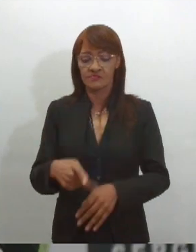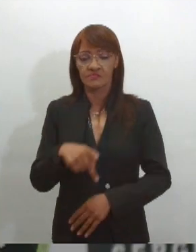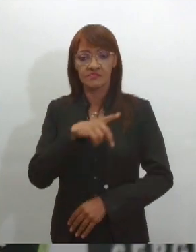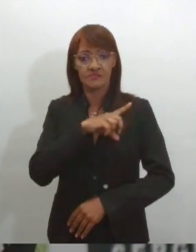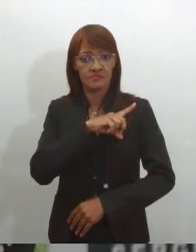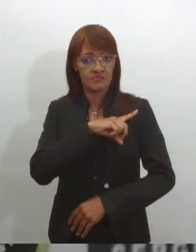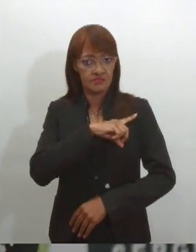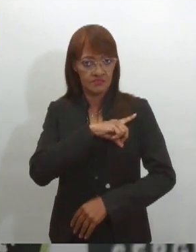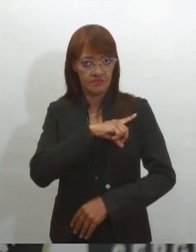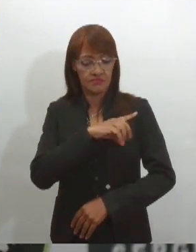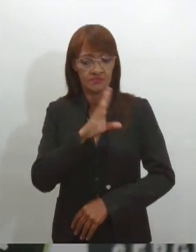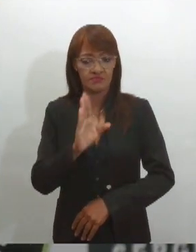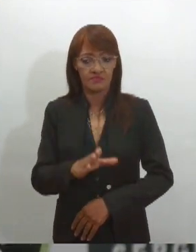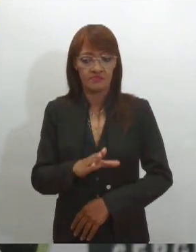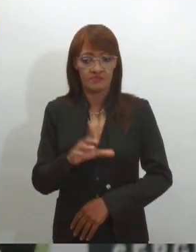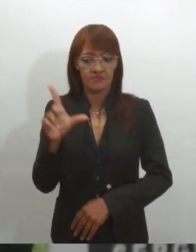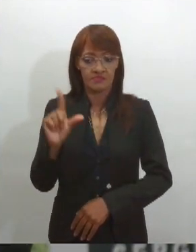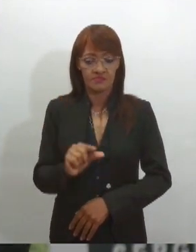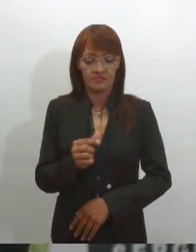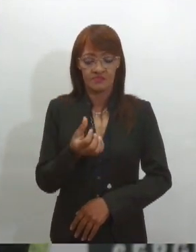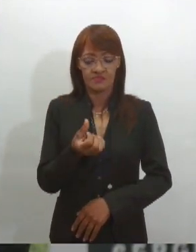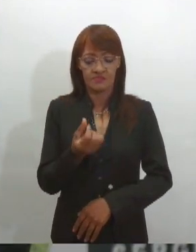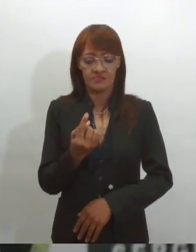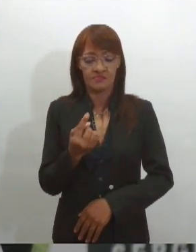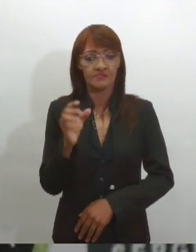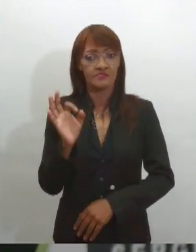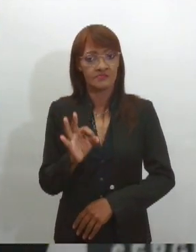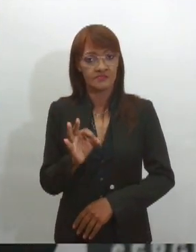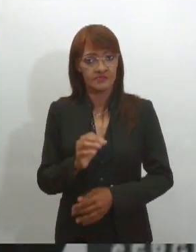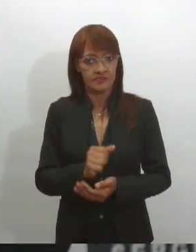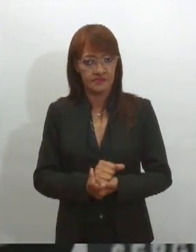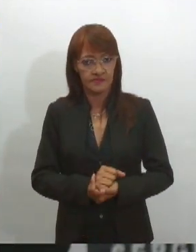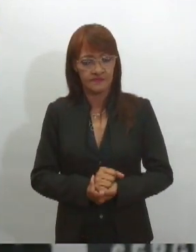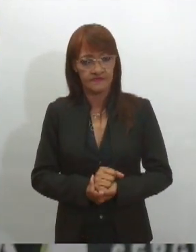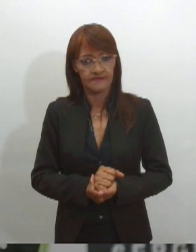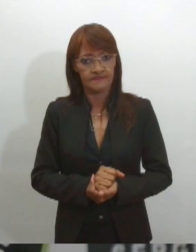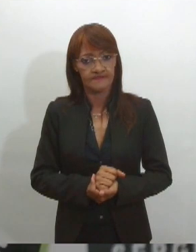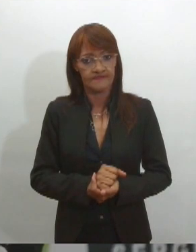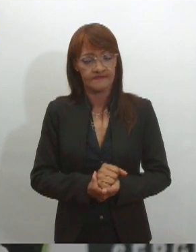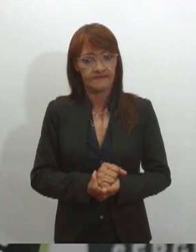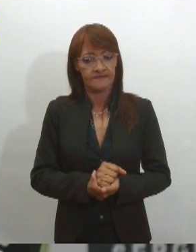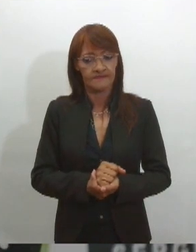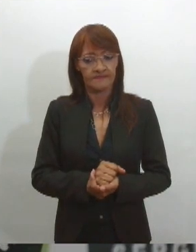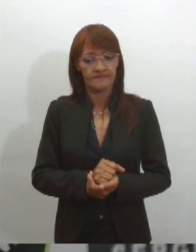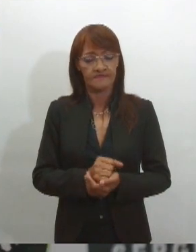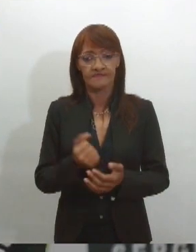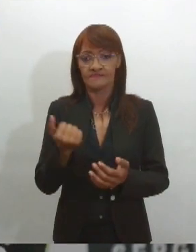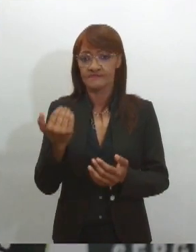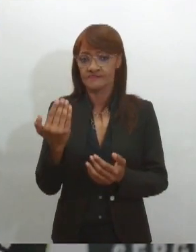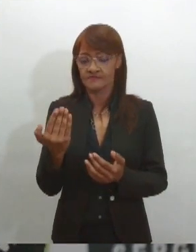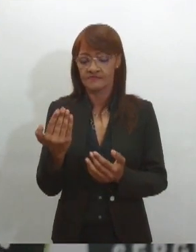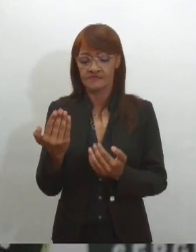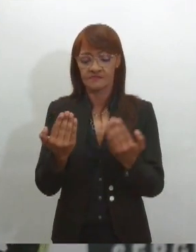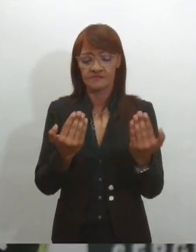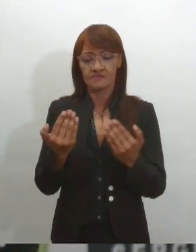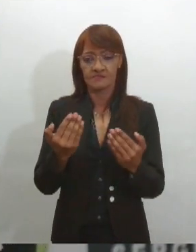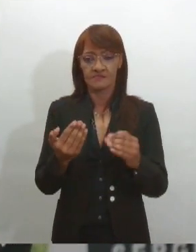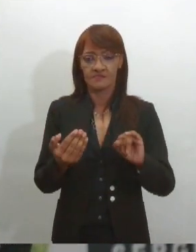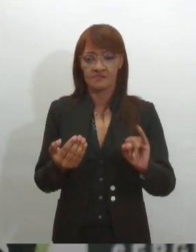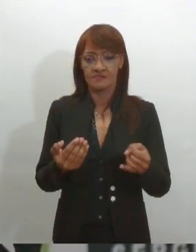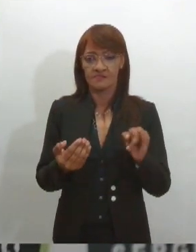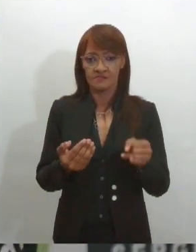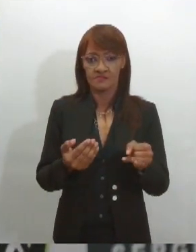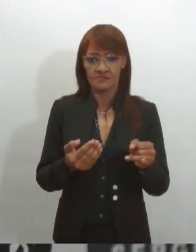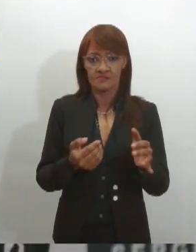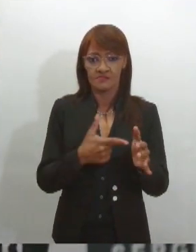61%. Comparando janeiro de 2023, que foi o nosso